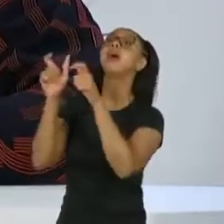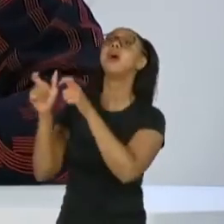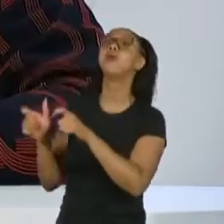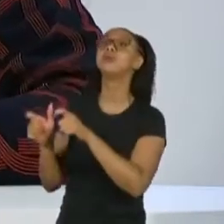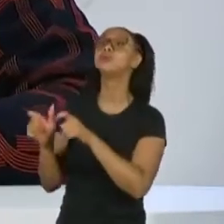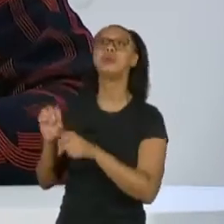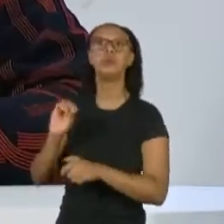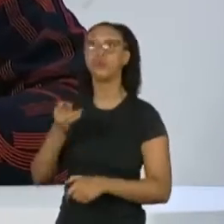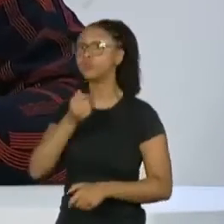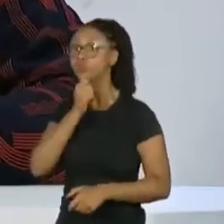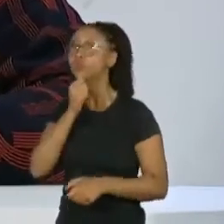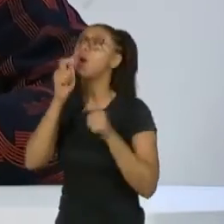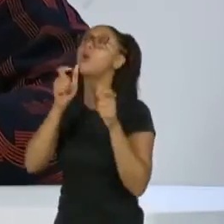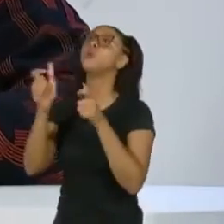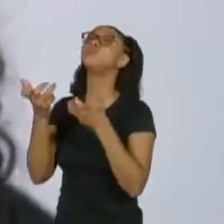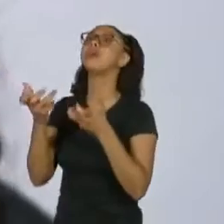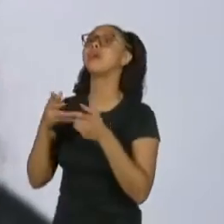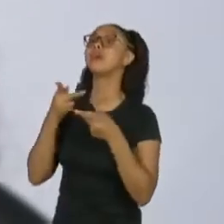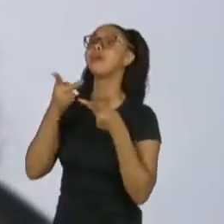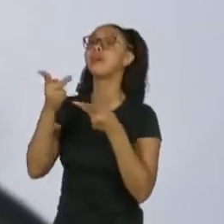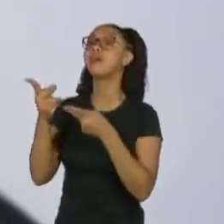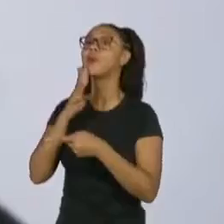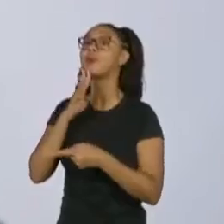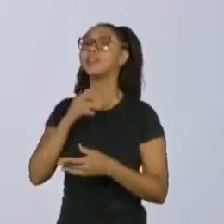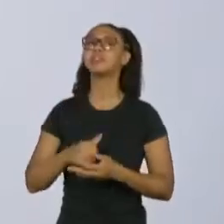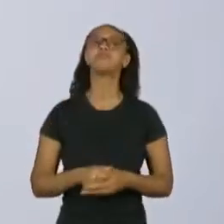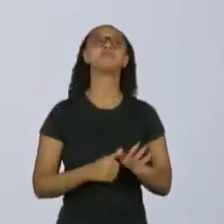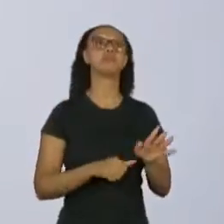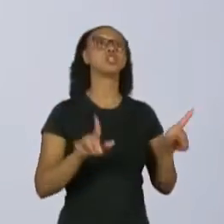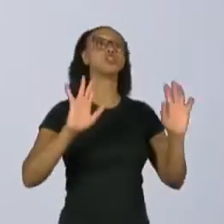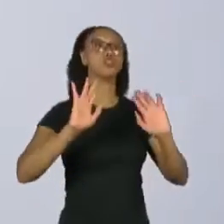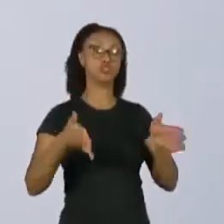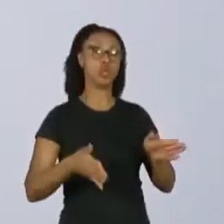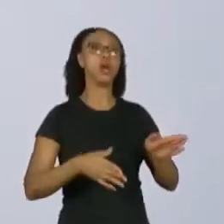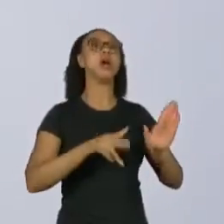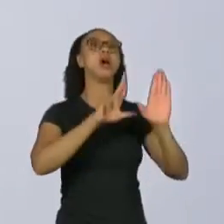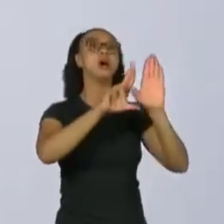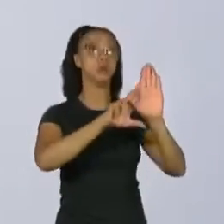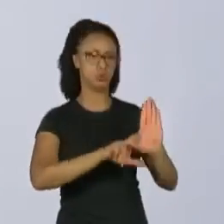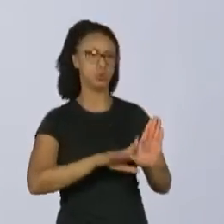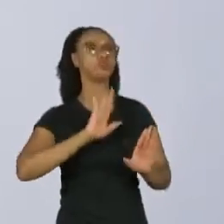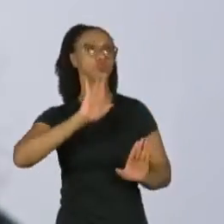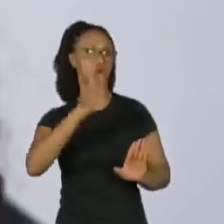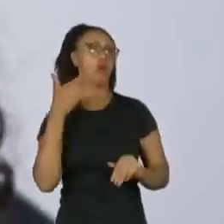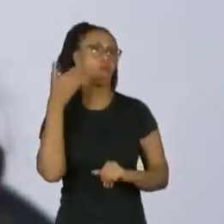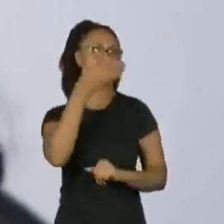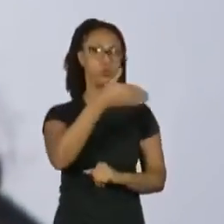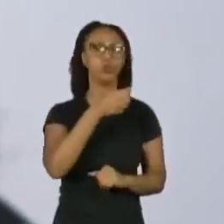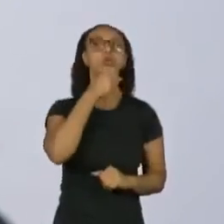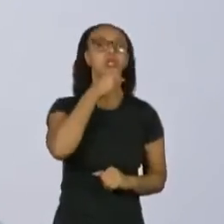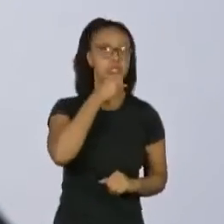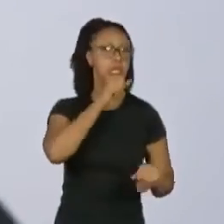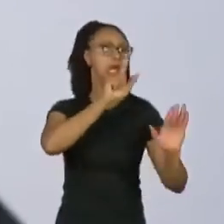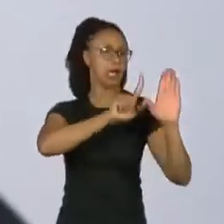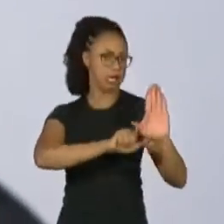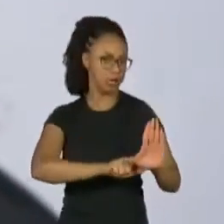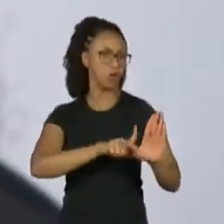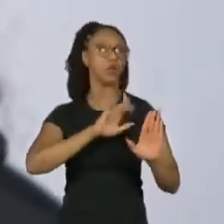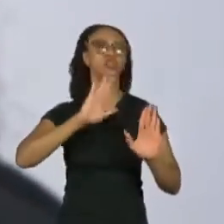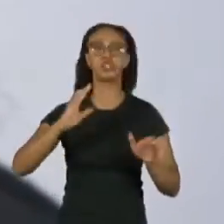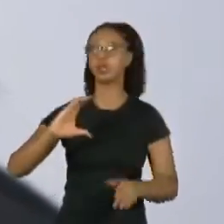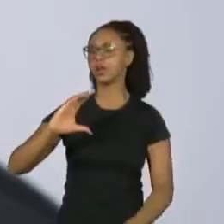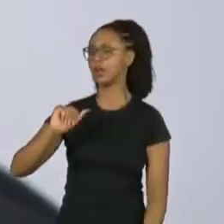por onde gostaria? Conheço alguns países. Angola já fui várias vezes, inclusive, para cantar. Já fui a Cabo Verde.